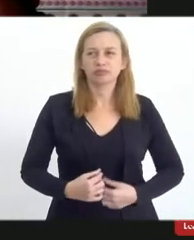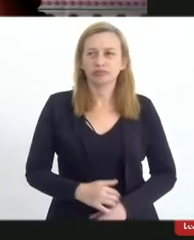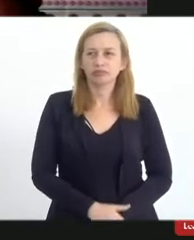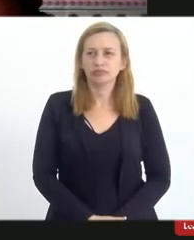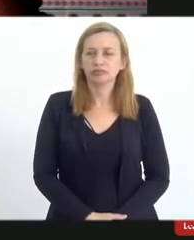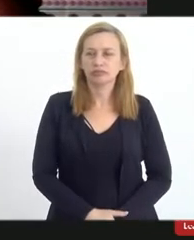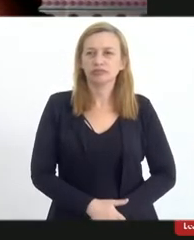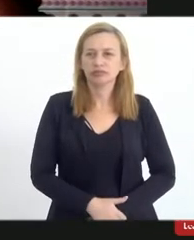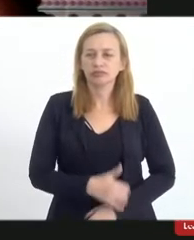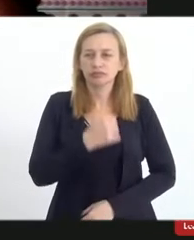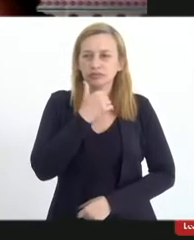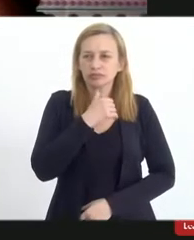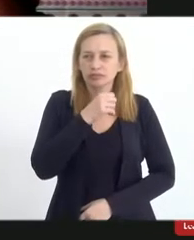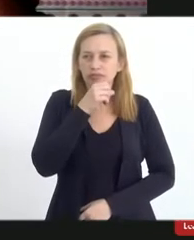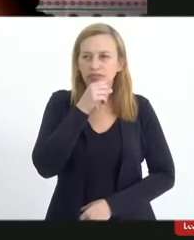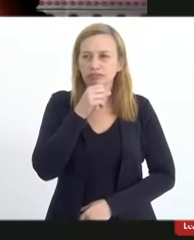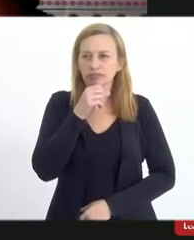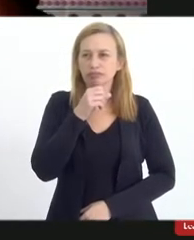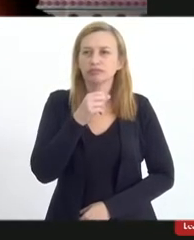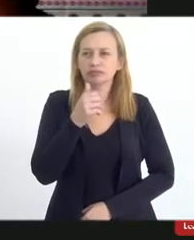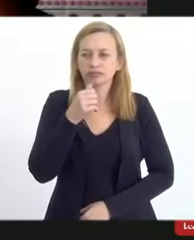Mãe Márcia, está sem som.